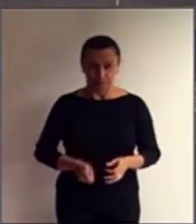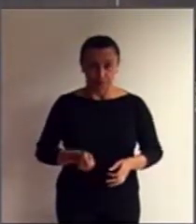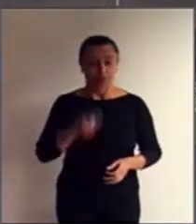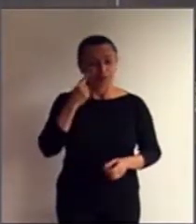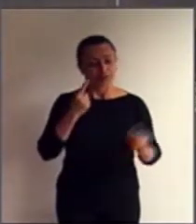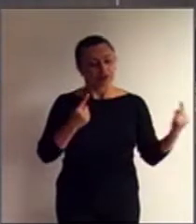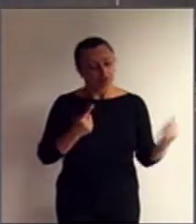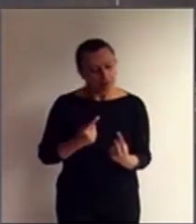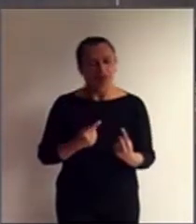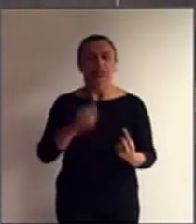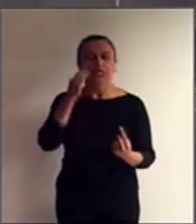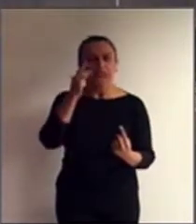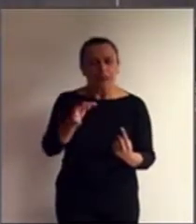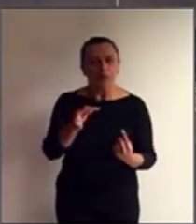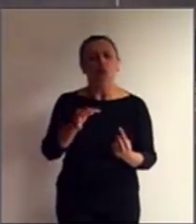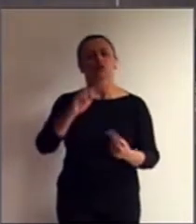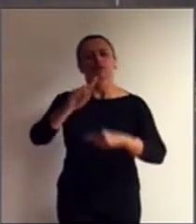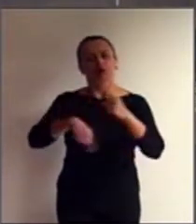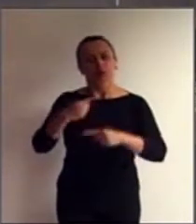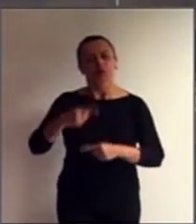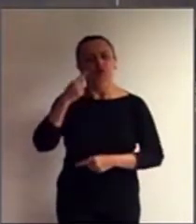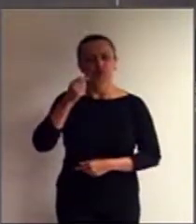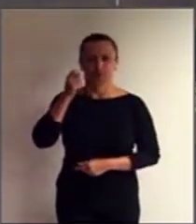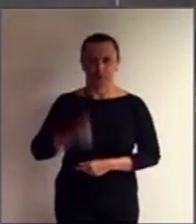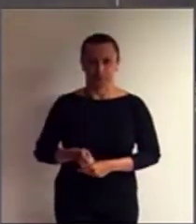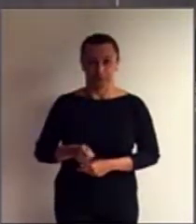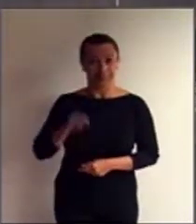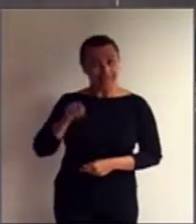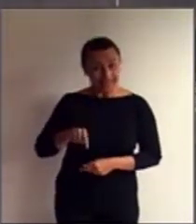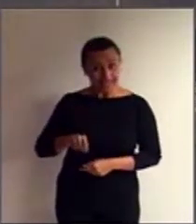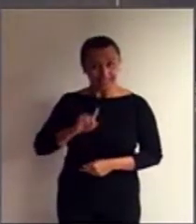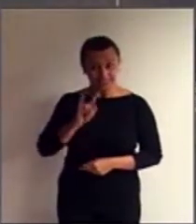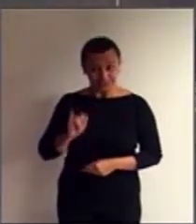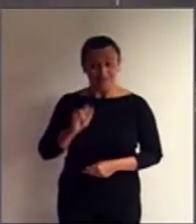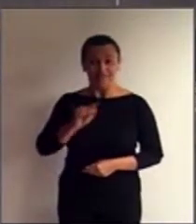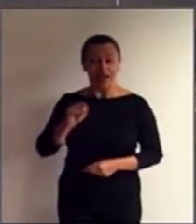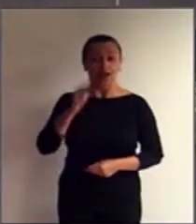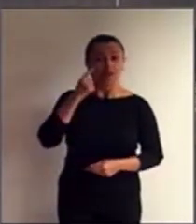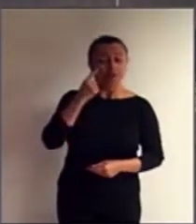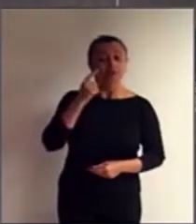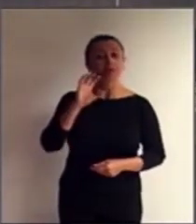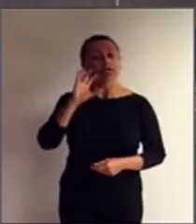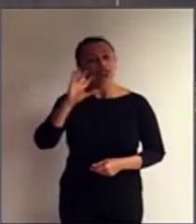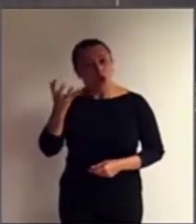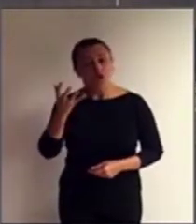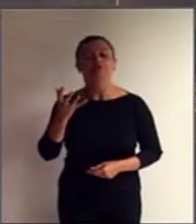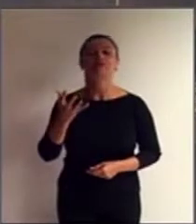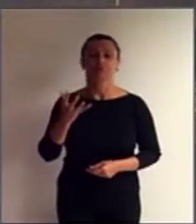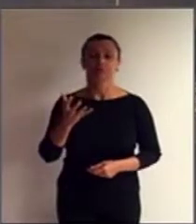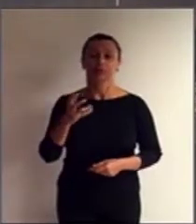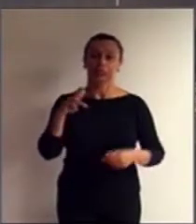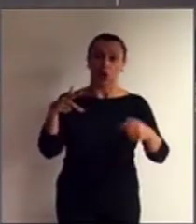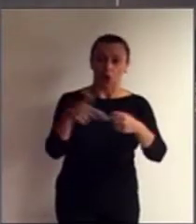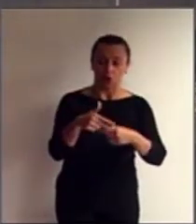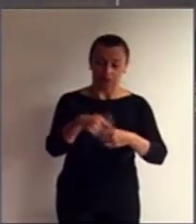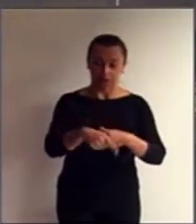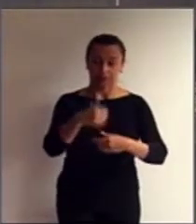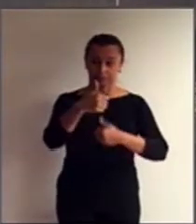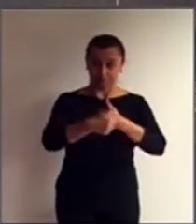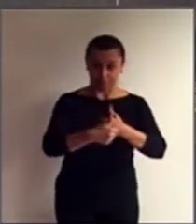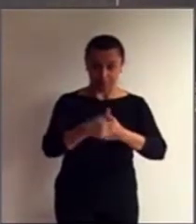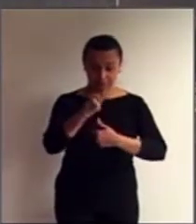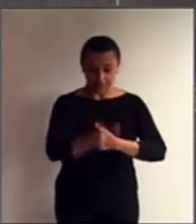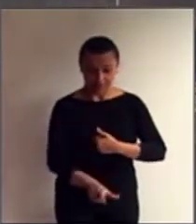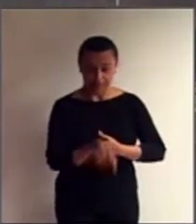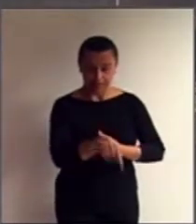proferir o seu julgamento. É neste julgamento que será decretada, ou não, a interdição do exercício pela própria